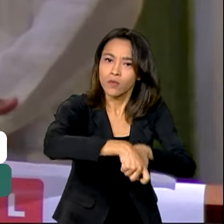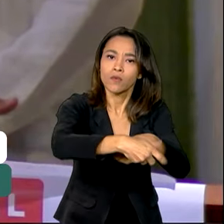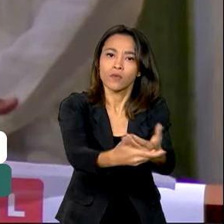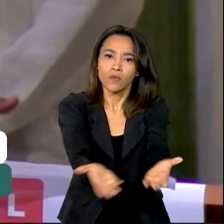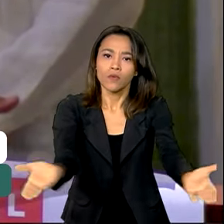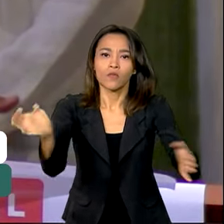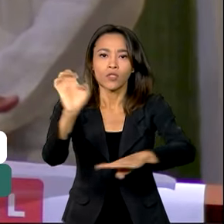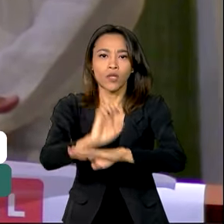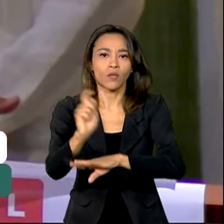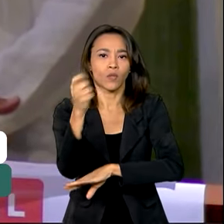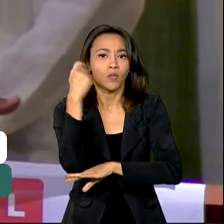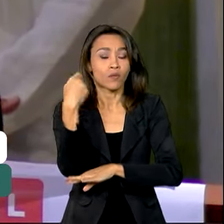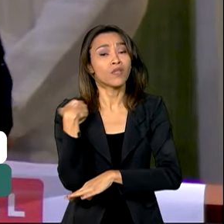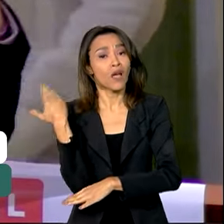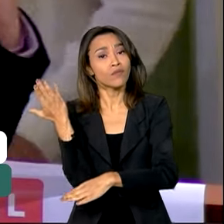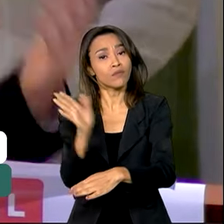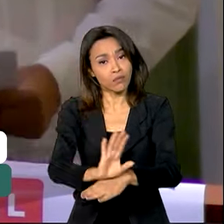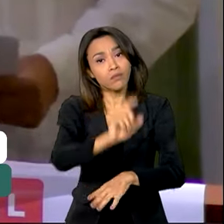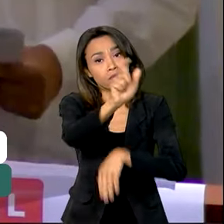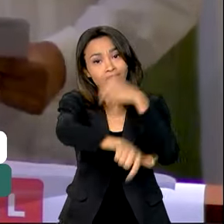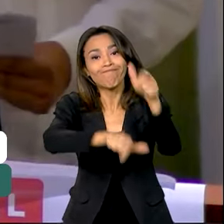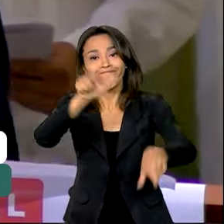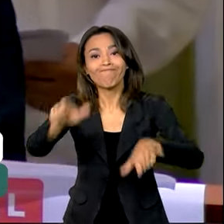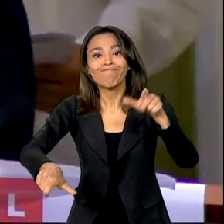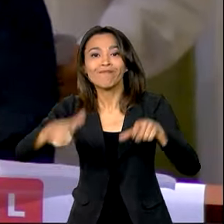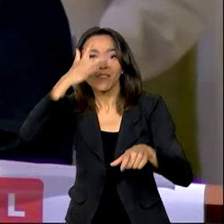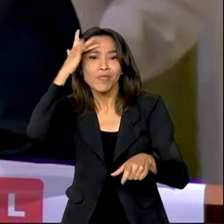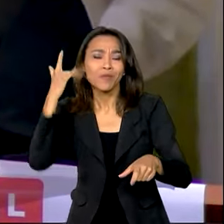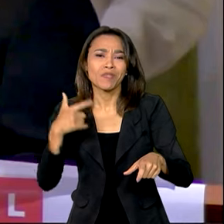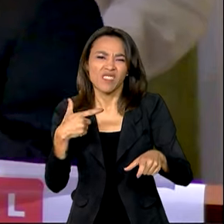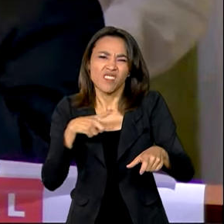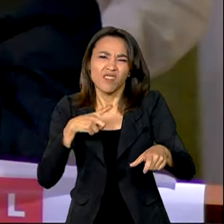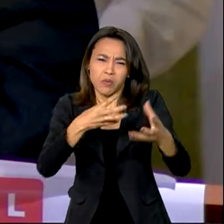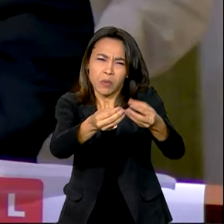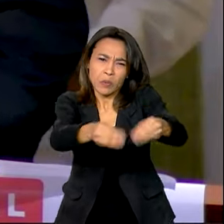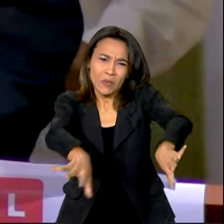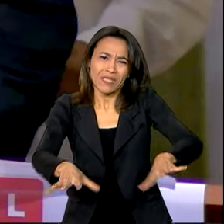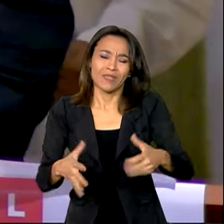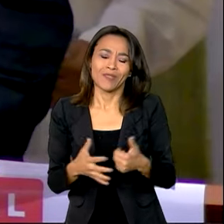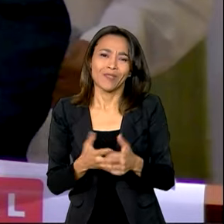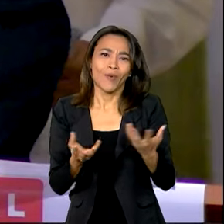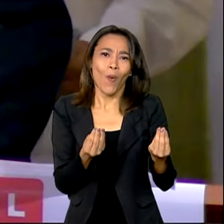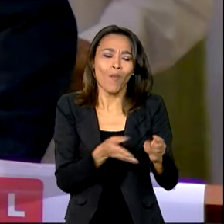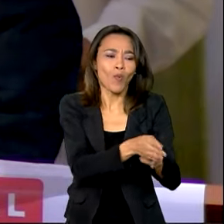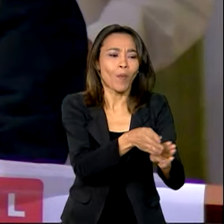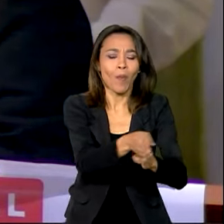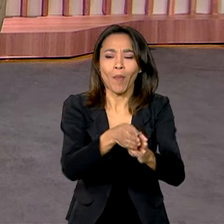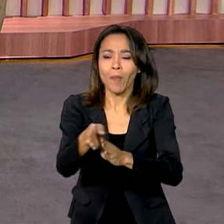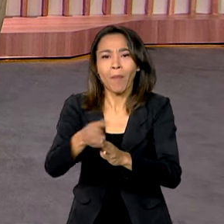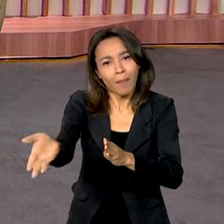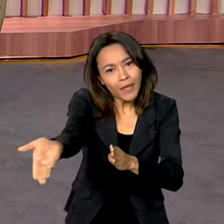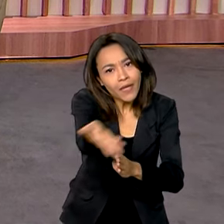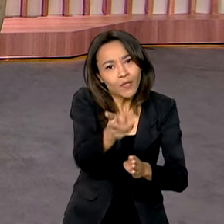ajudar os agricultores nas suas perdas, para que eles possam continuar.